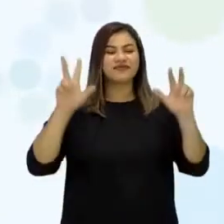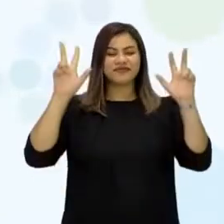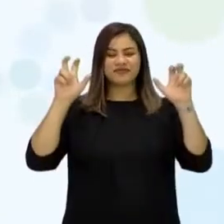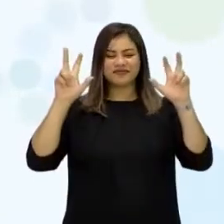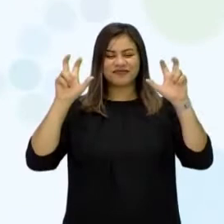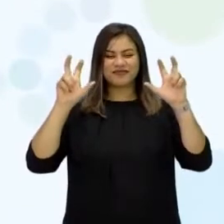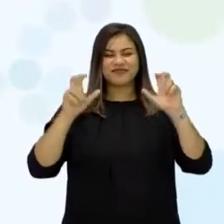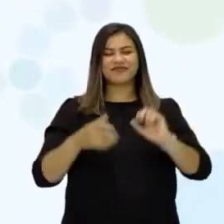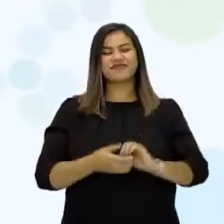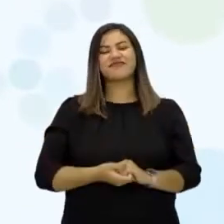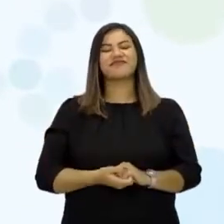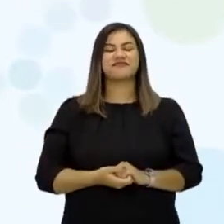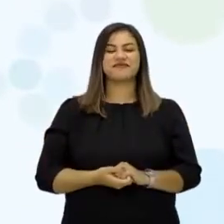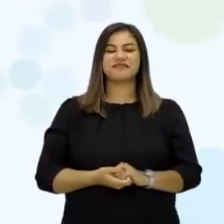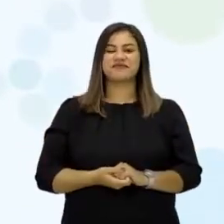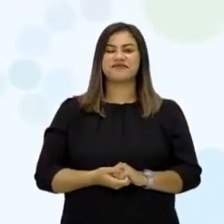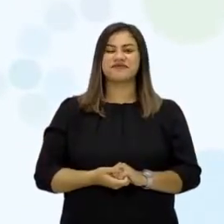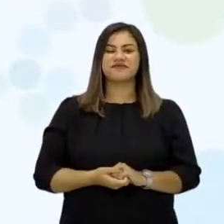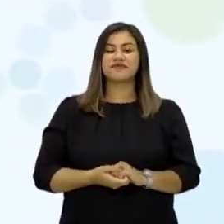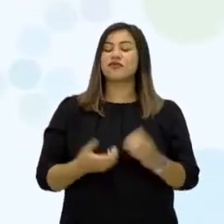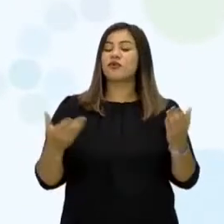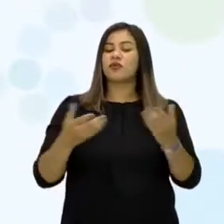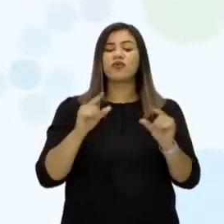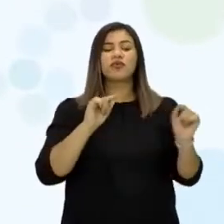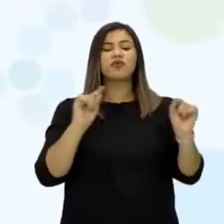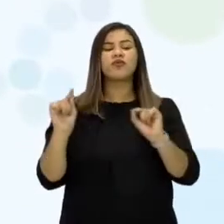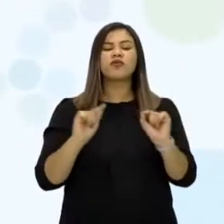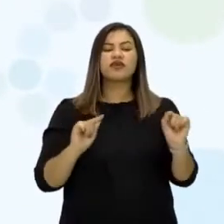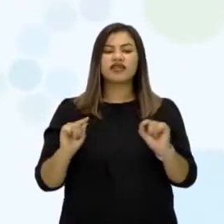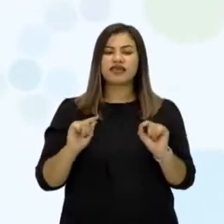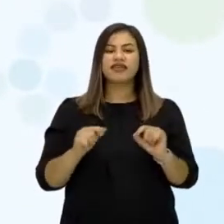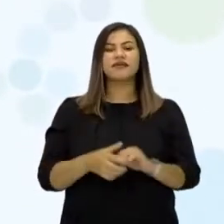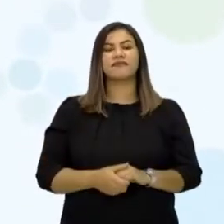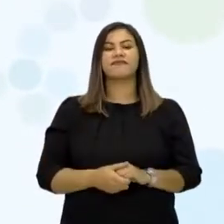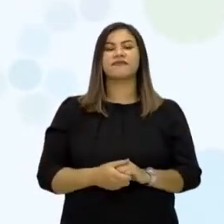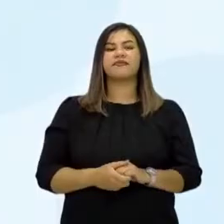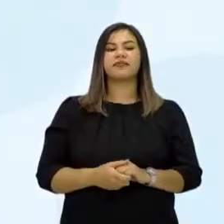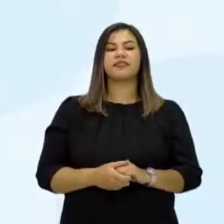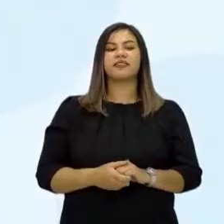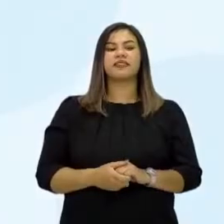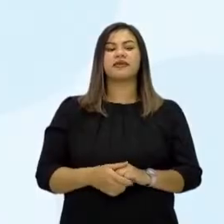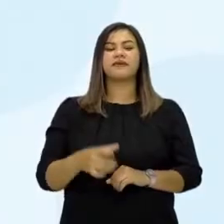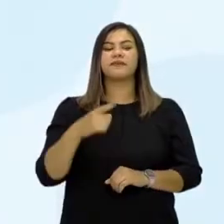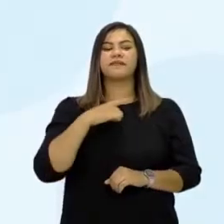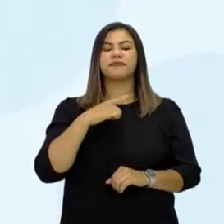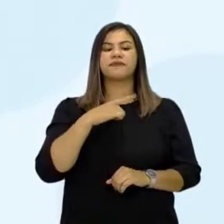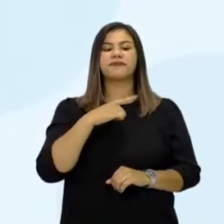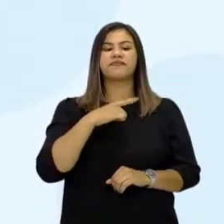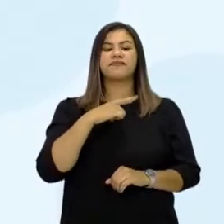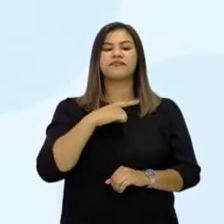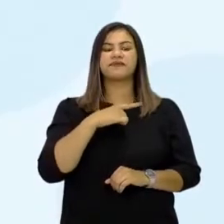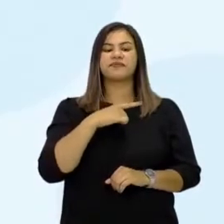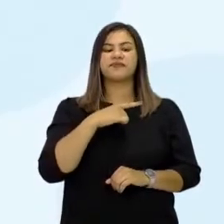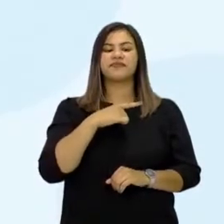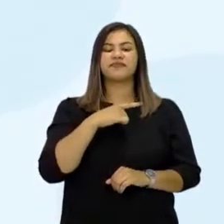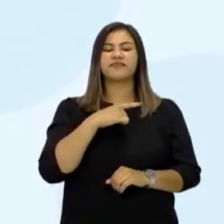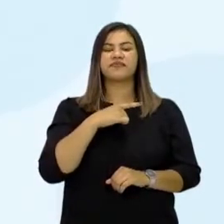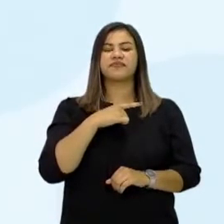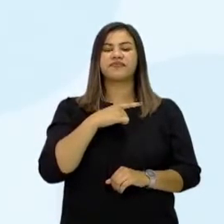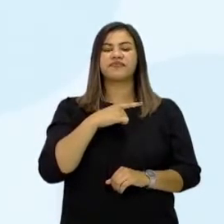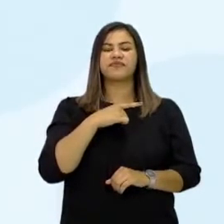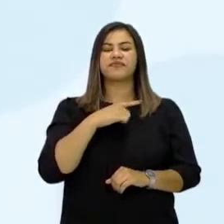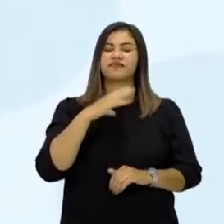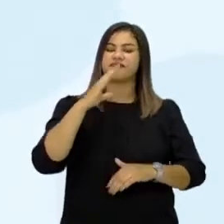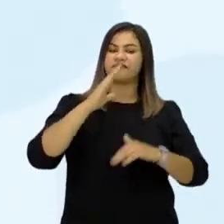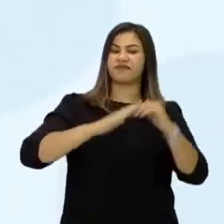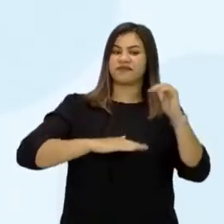e da Ásia. O que nós vamos trabalhar hoje, Magno? Olha, hoje nós vamos trabalhar aí, é a